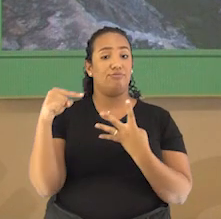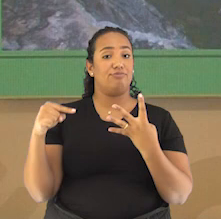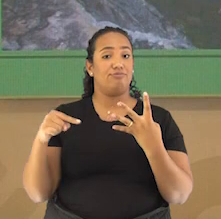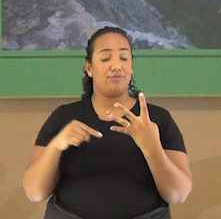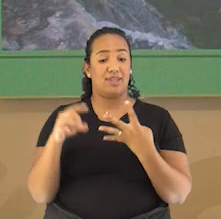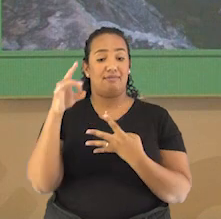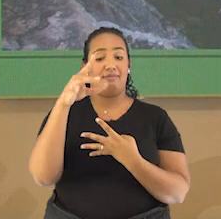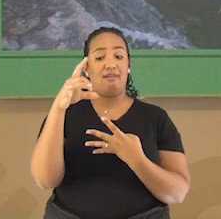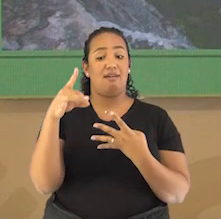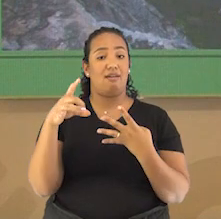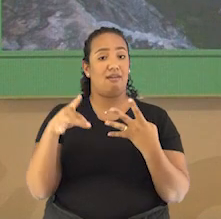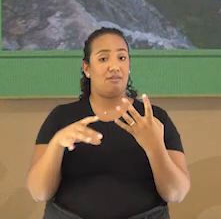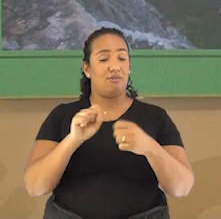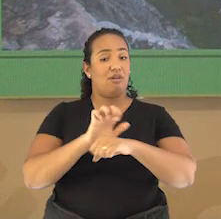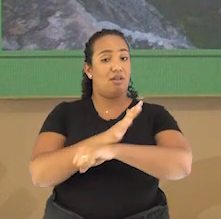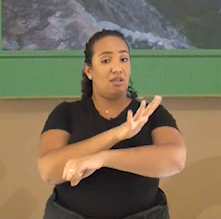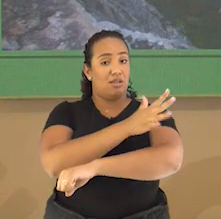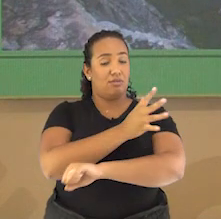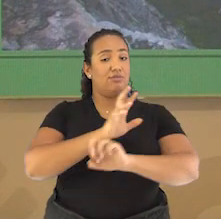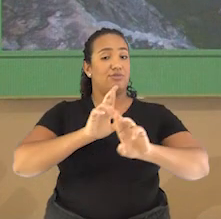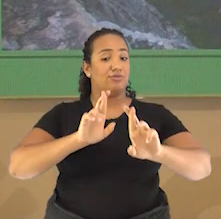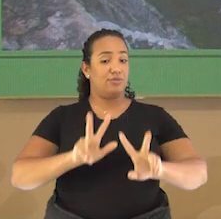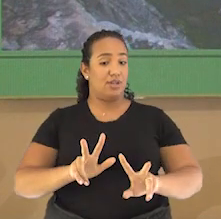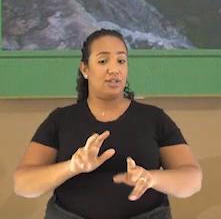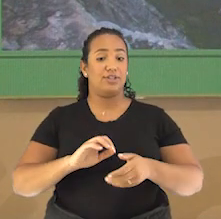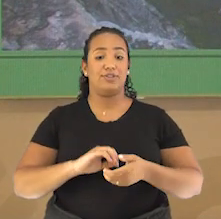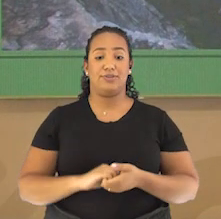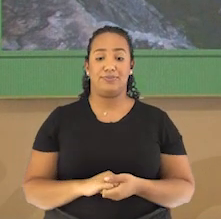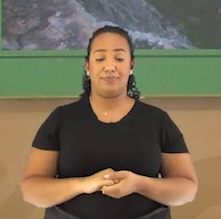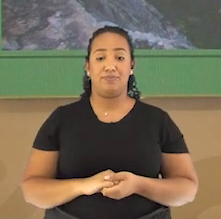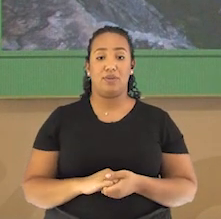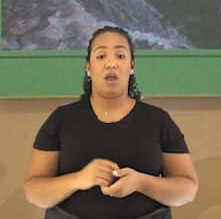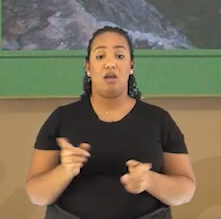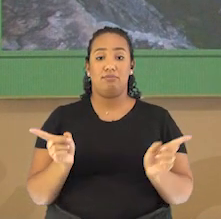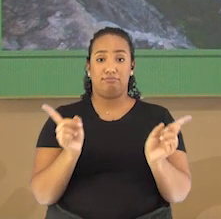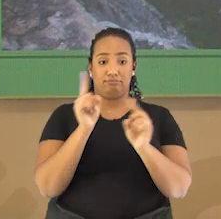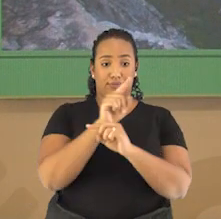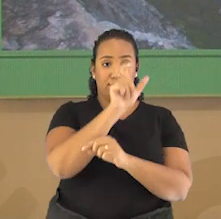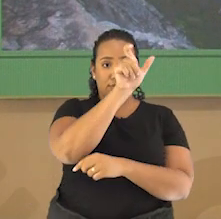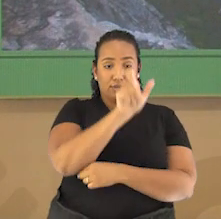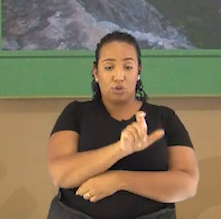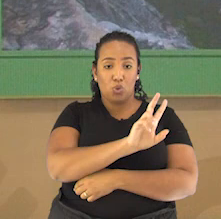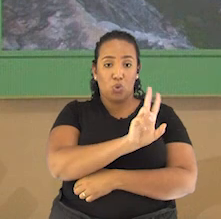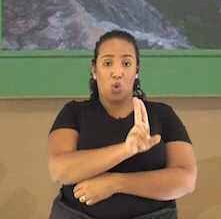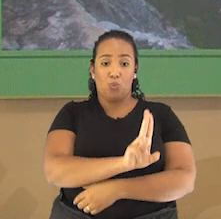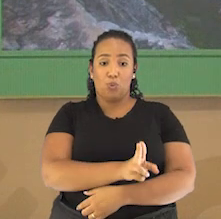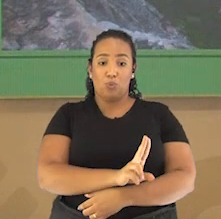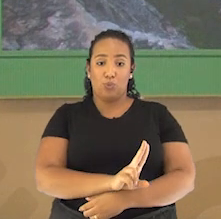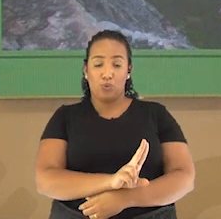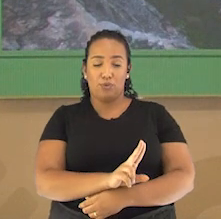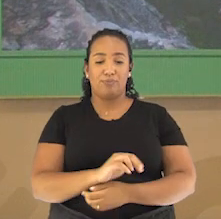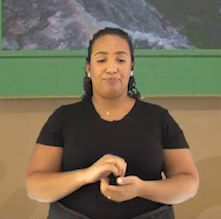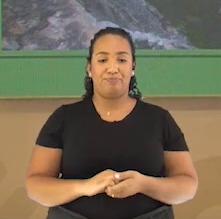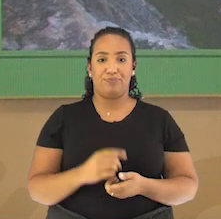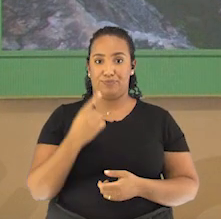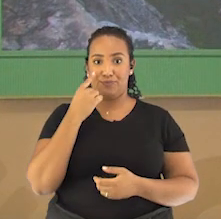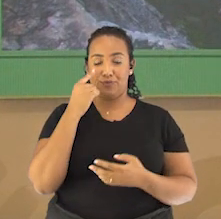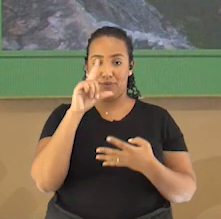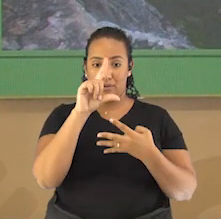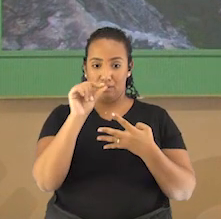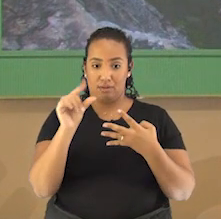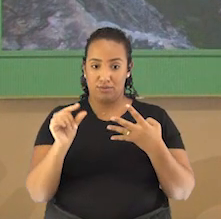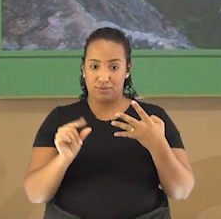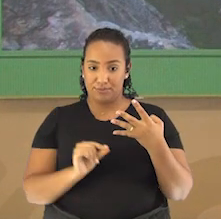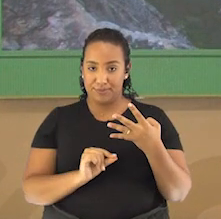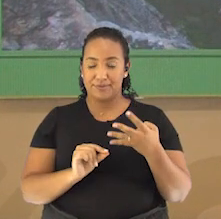apresentam diferentes formas de relevo. E do outro lado, os nomes dessas formas. Vamos ler juntos as opções de